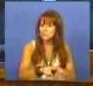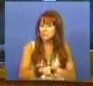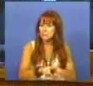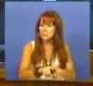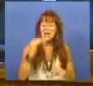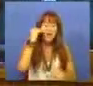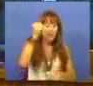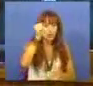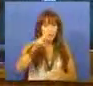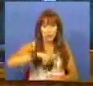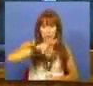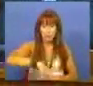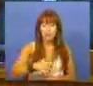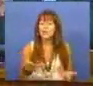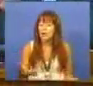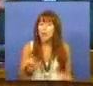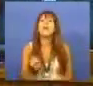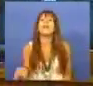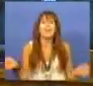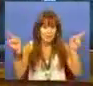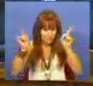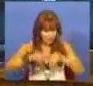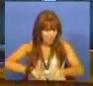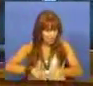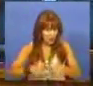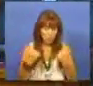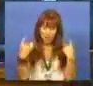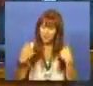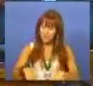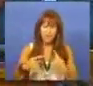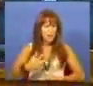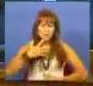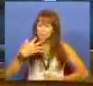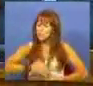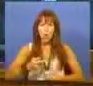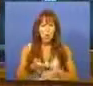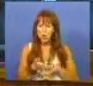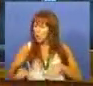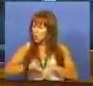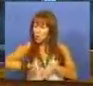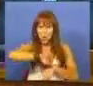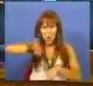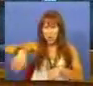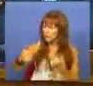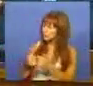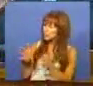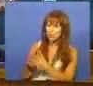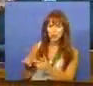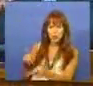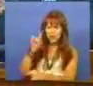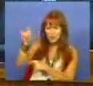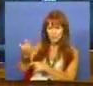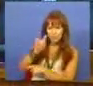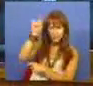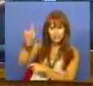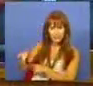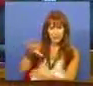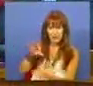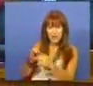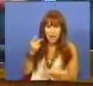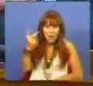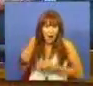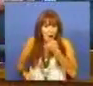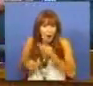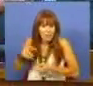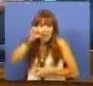o futuro do país, de onde inclusivamente estão completamente alinhadas todas as questões relacionadas com a